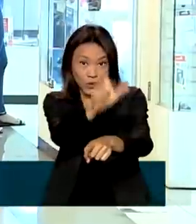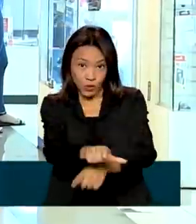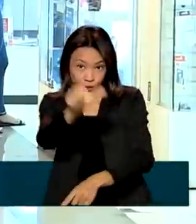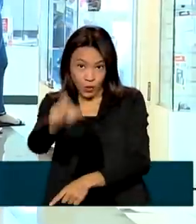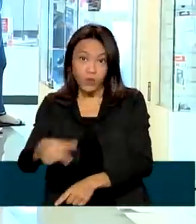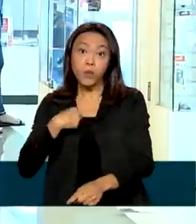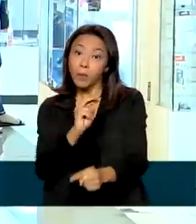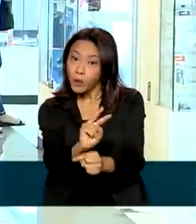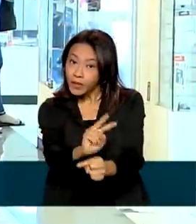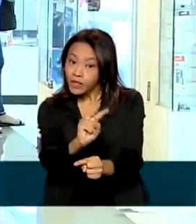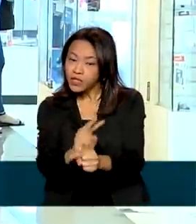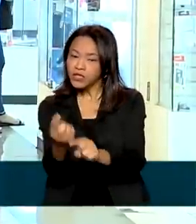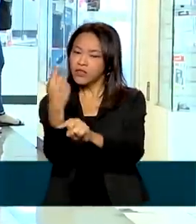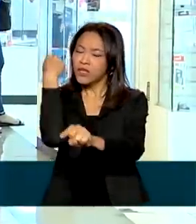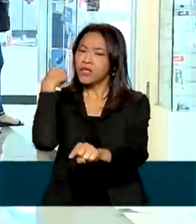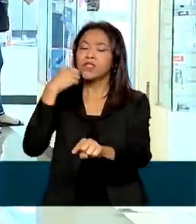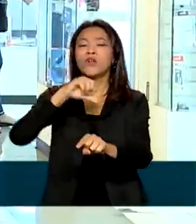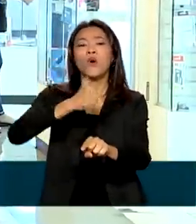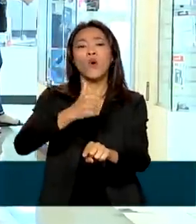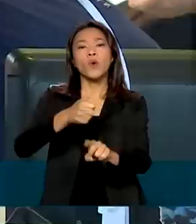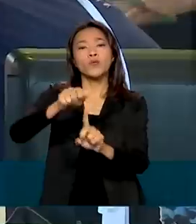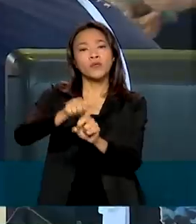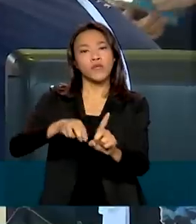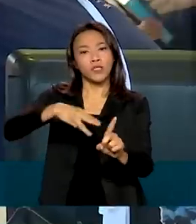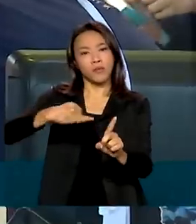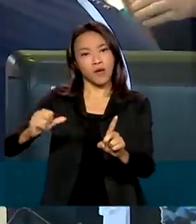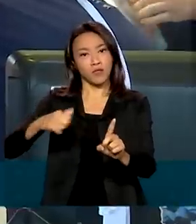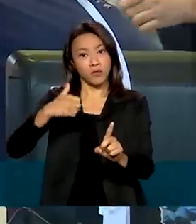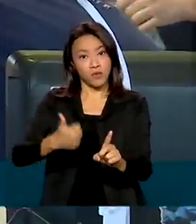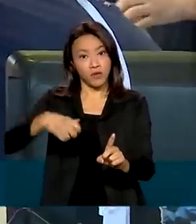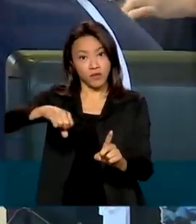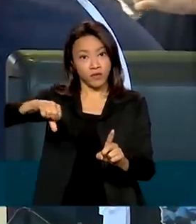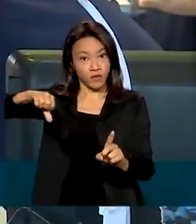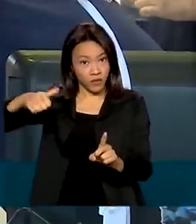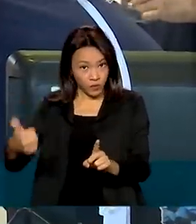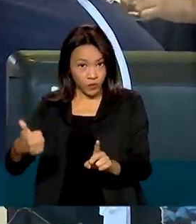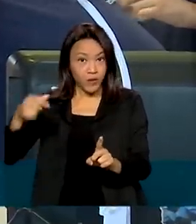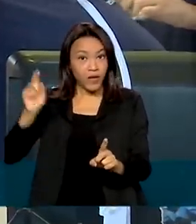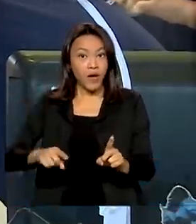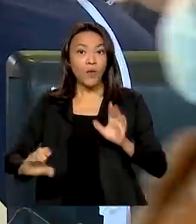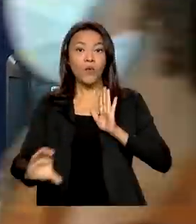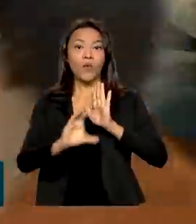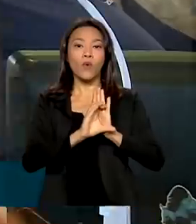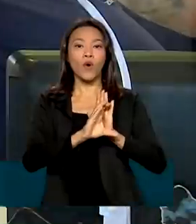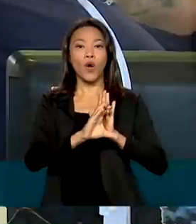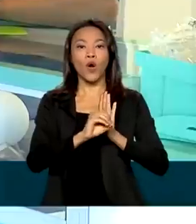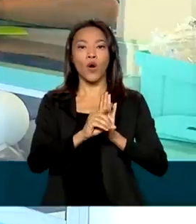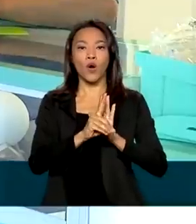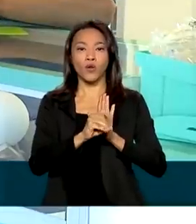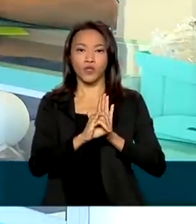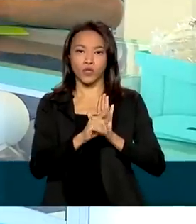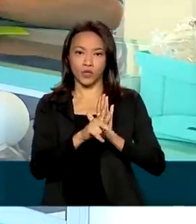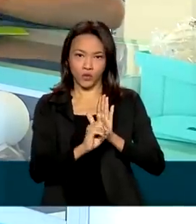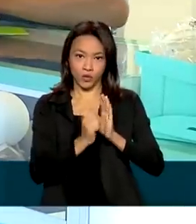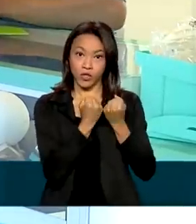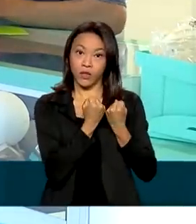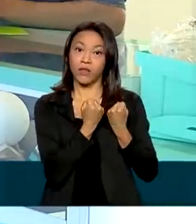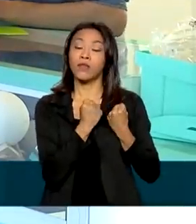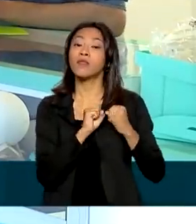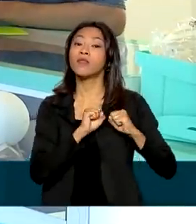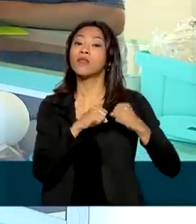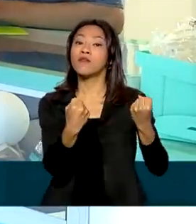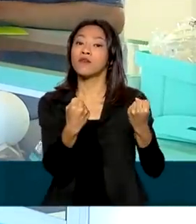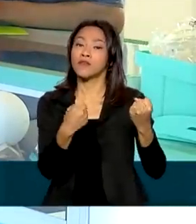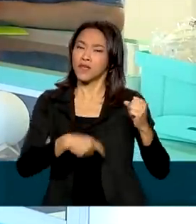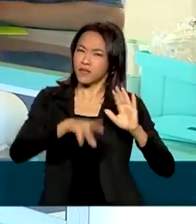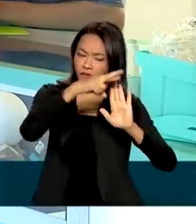desde 11 de março de 1991, quando entrou em vigor o Código de Defesa do Consumidor, conjunto de normas que